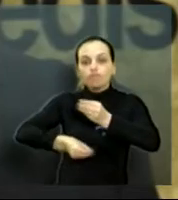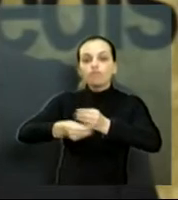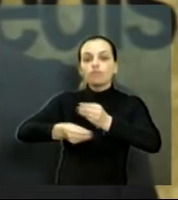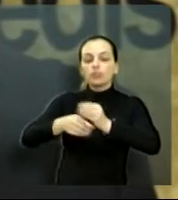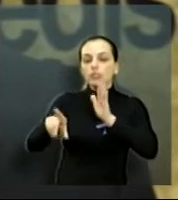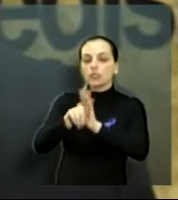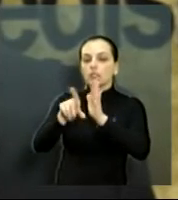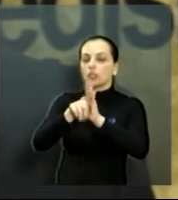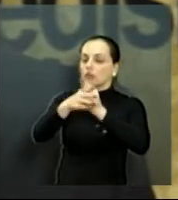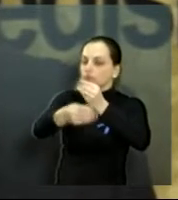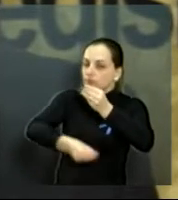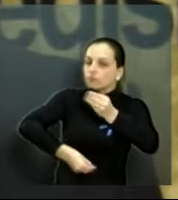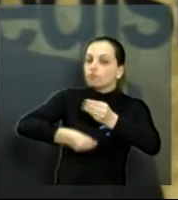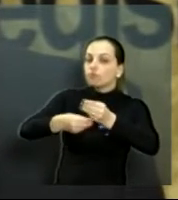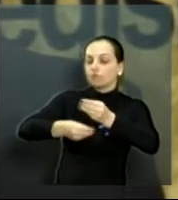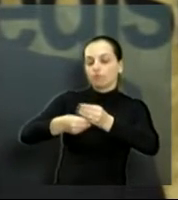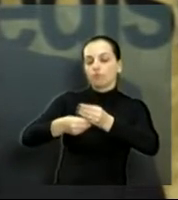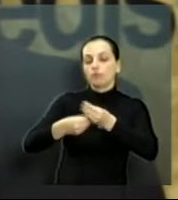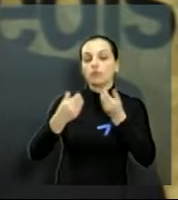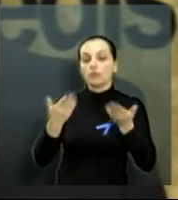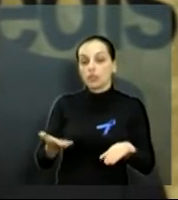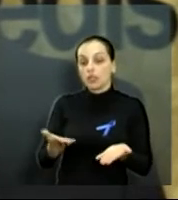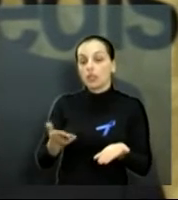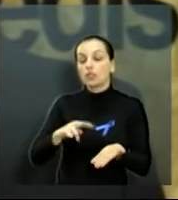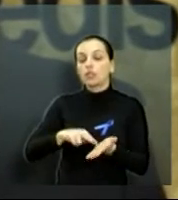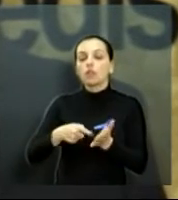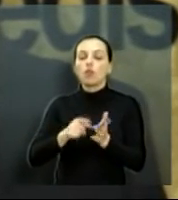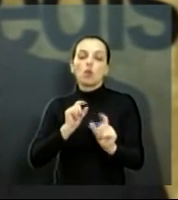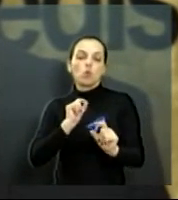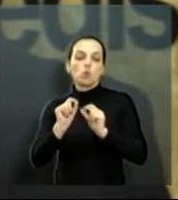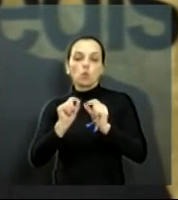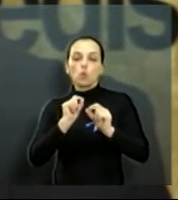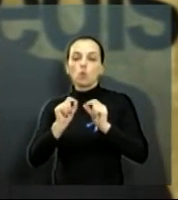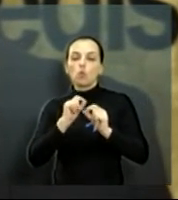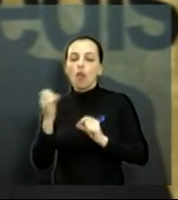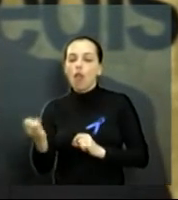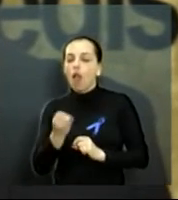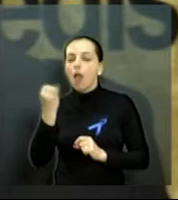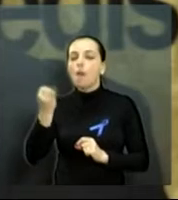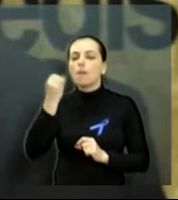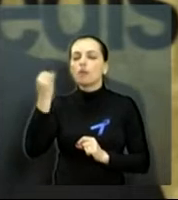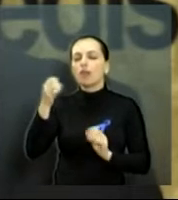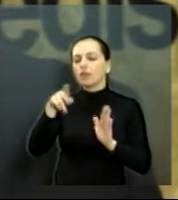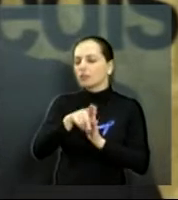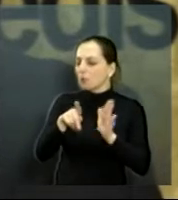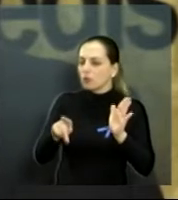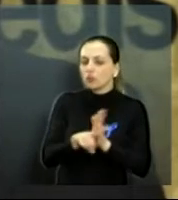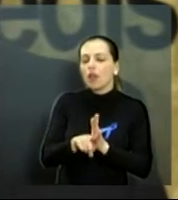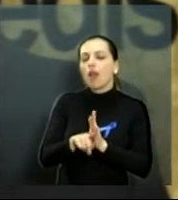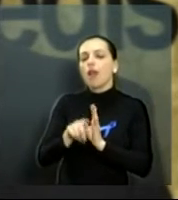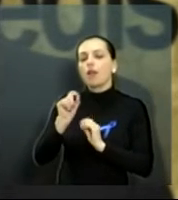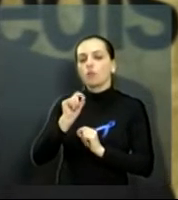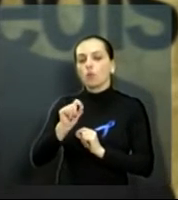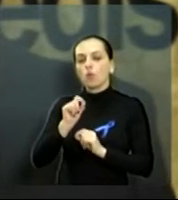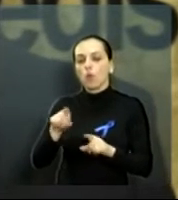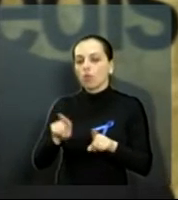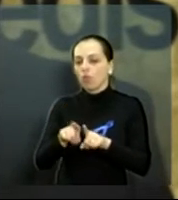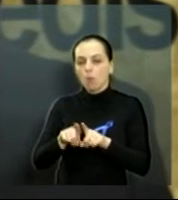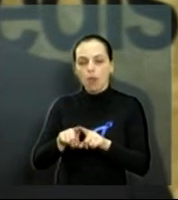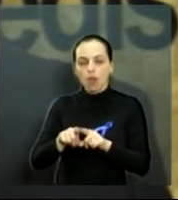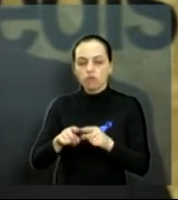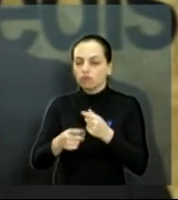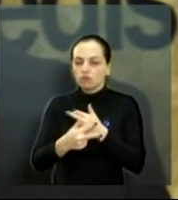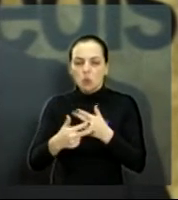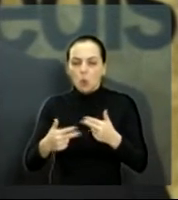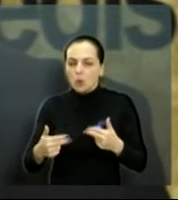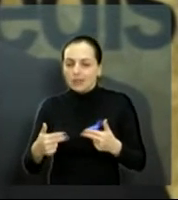no município de Araraquara. Para dar mais importância a esse projeto, que é coisa de